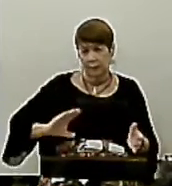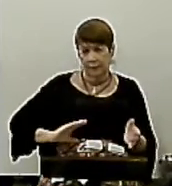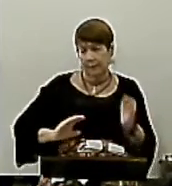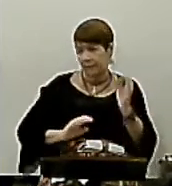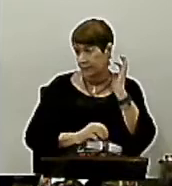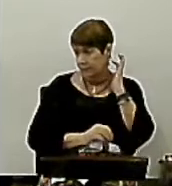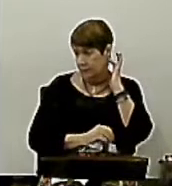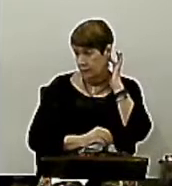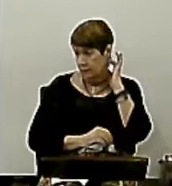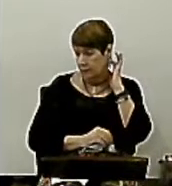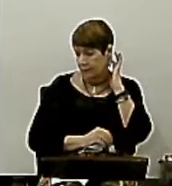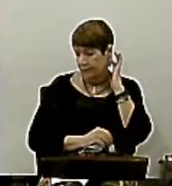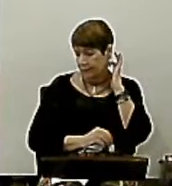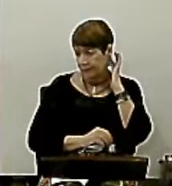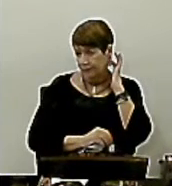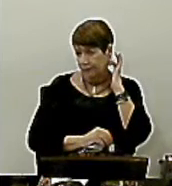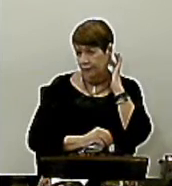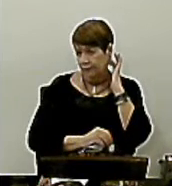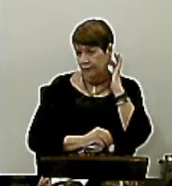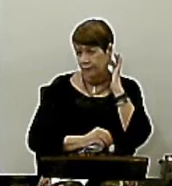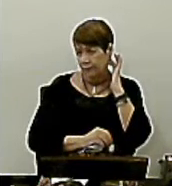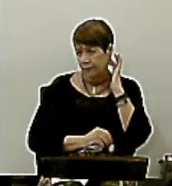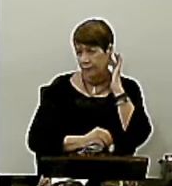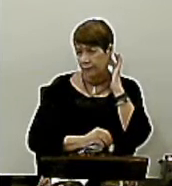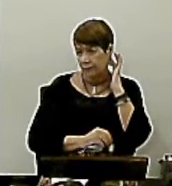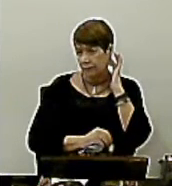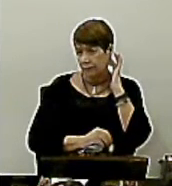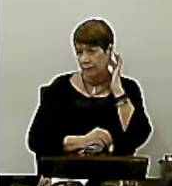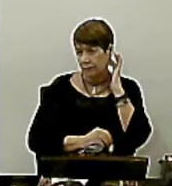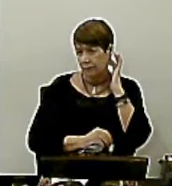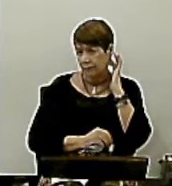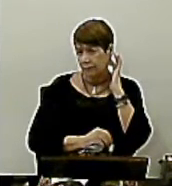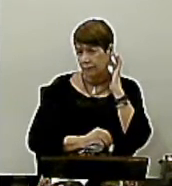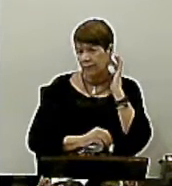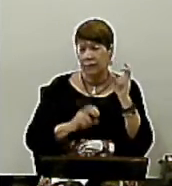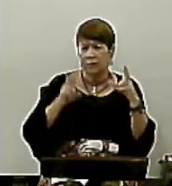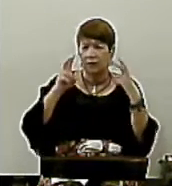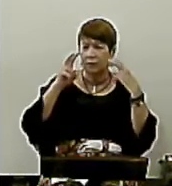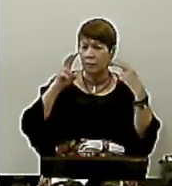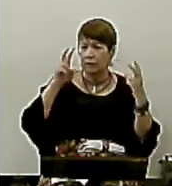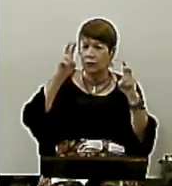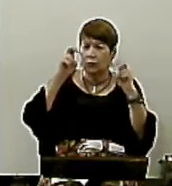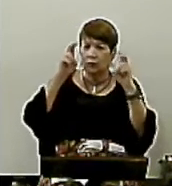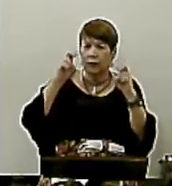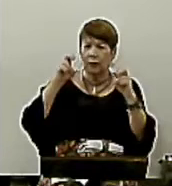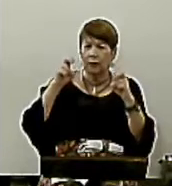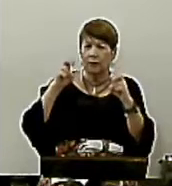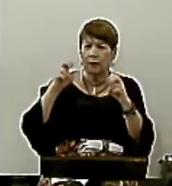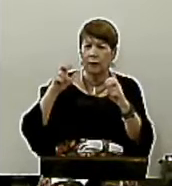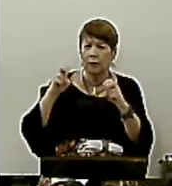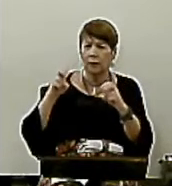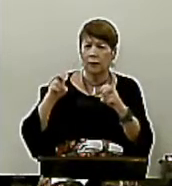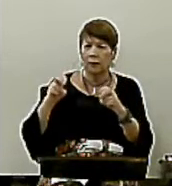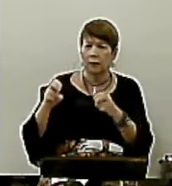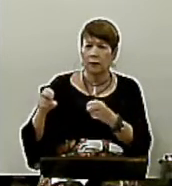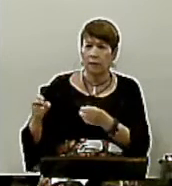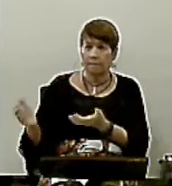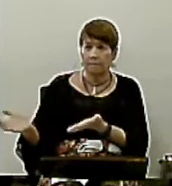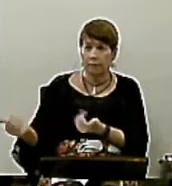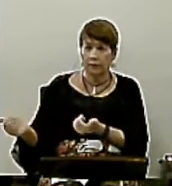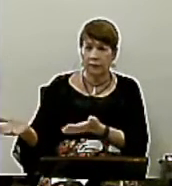que sempre vai e volta nos círculos da mocidade da igreja O que quer dizer ser livre?